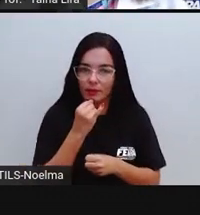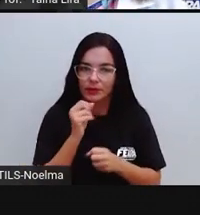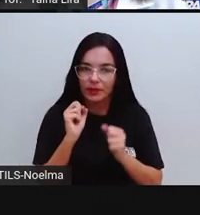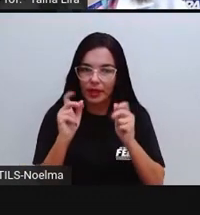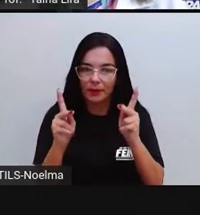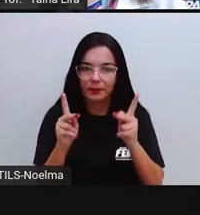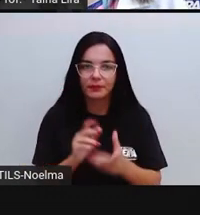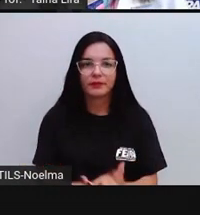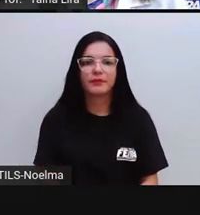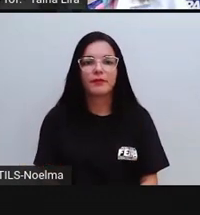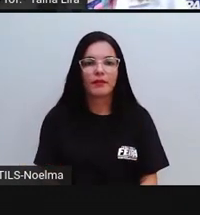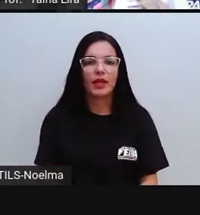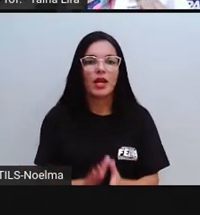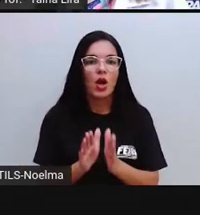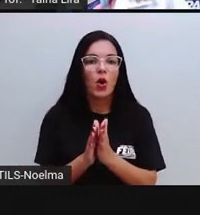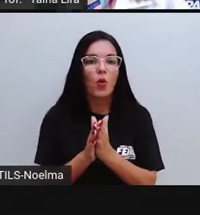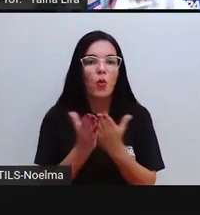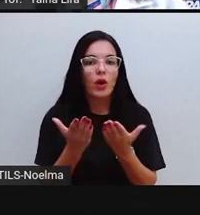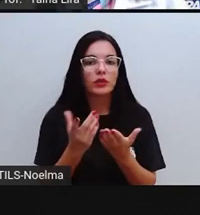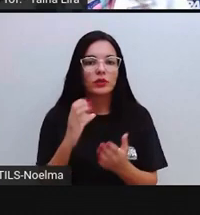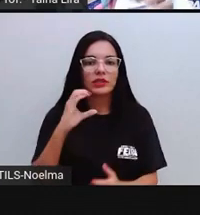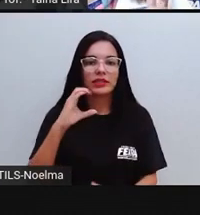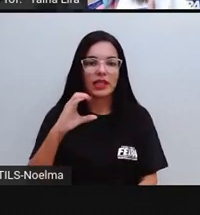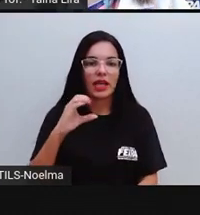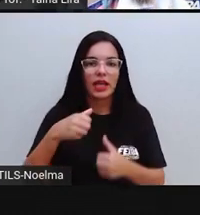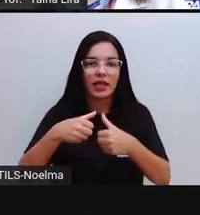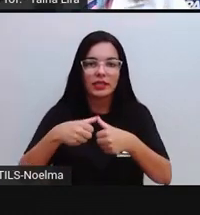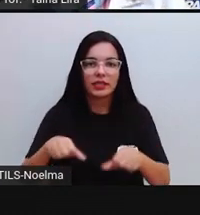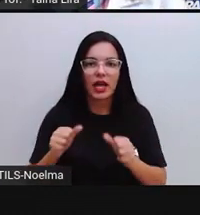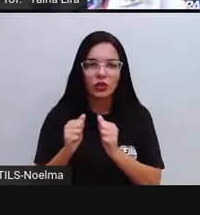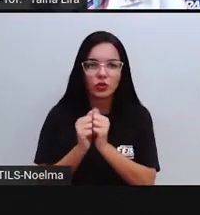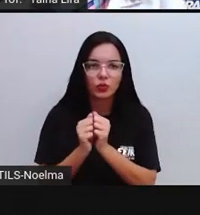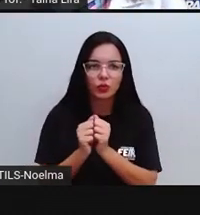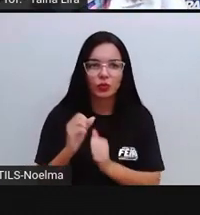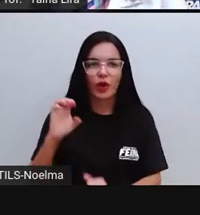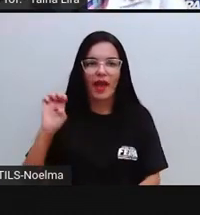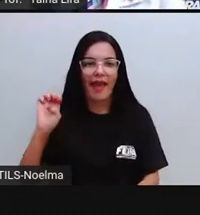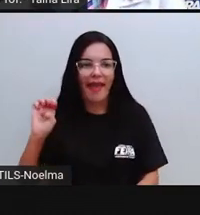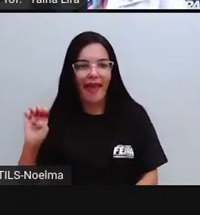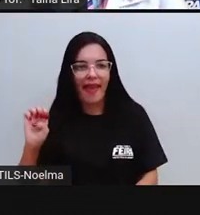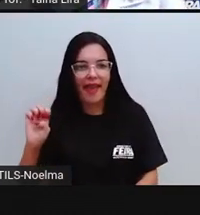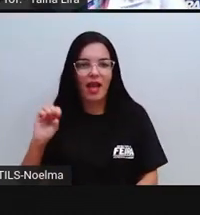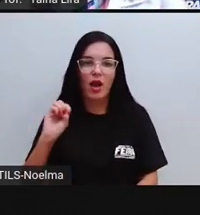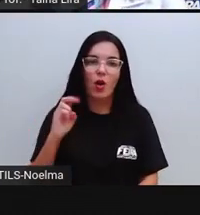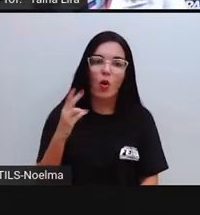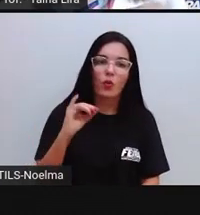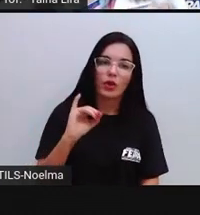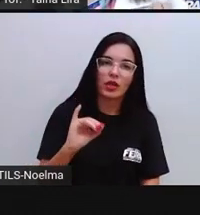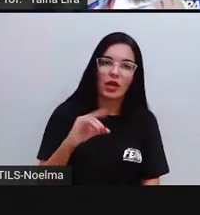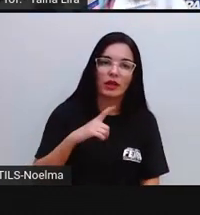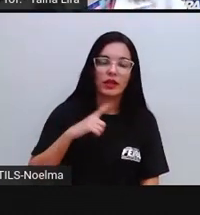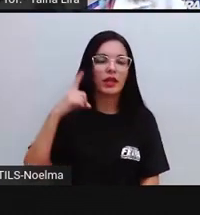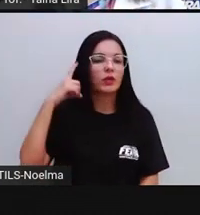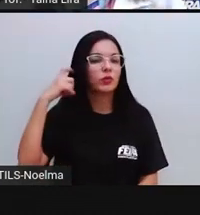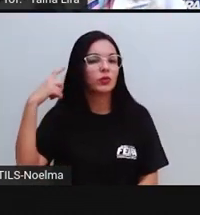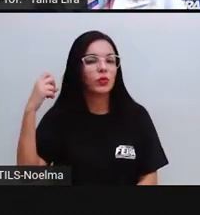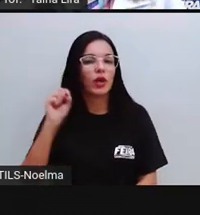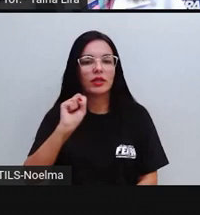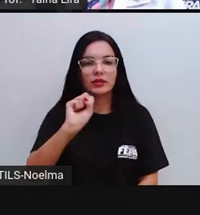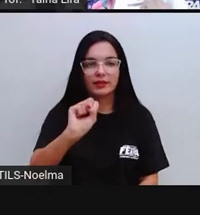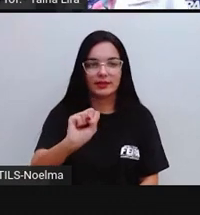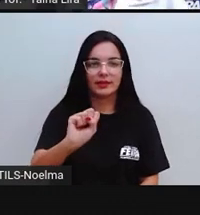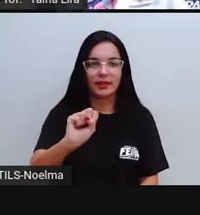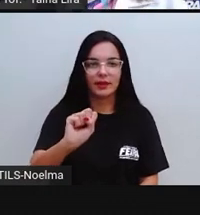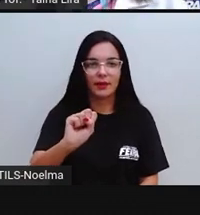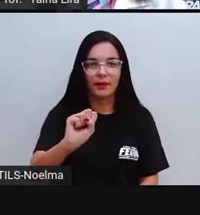tá bom? Quando o C estiver ali junto com as vogais, ó, E, O, I vai ter o som de Si, tá